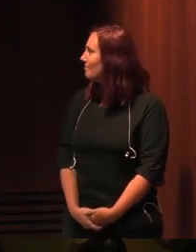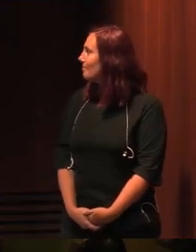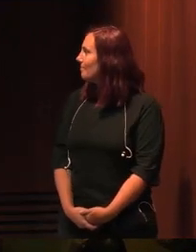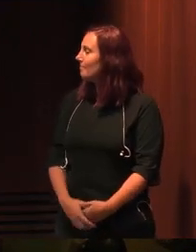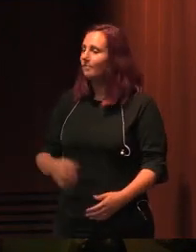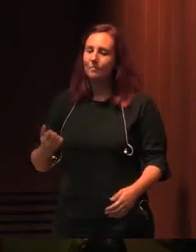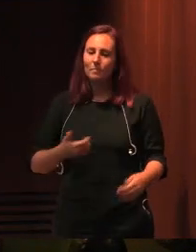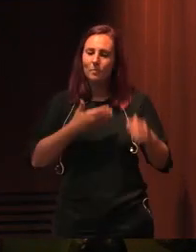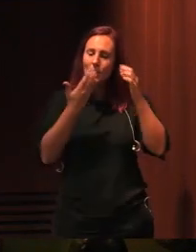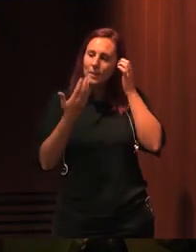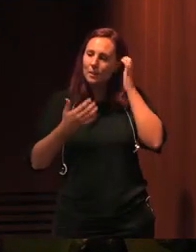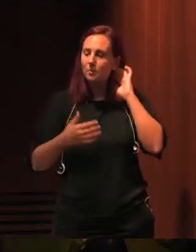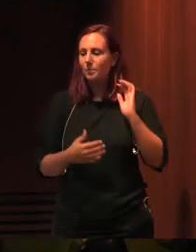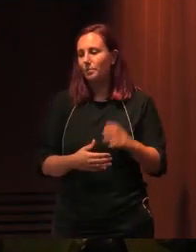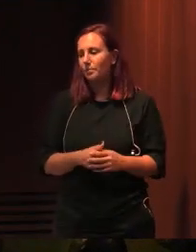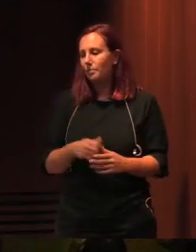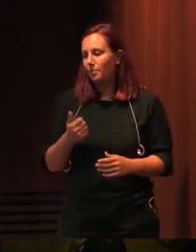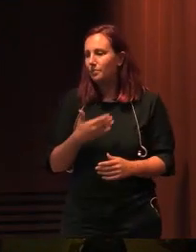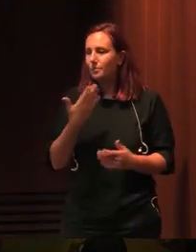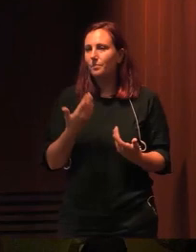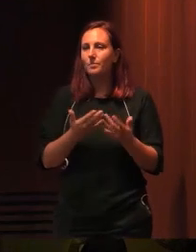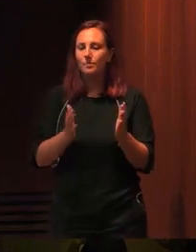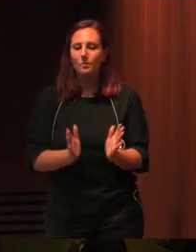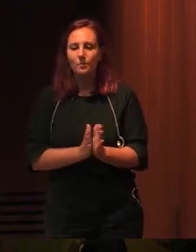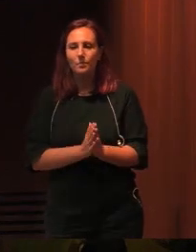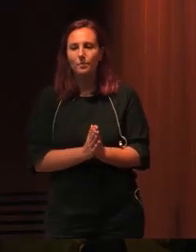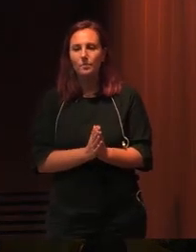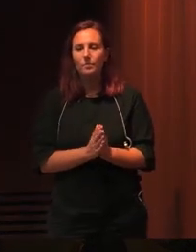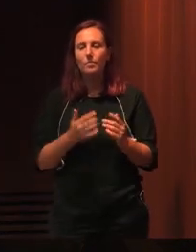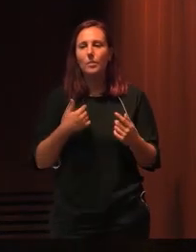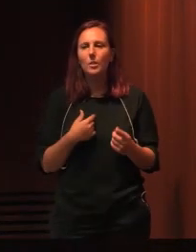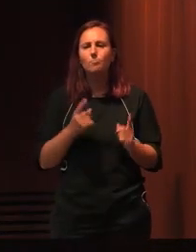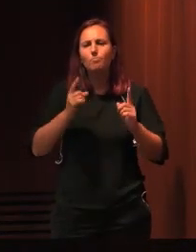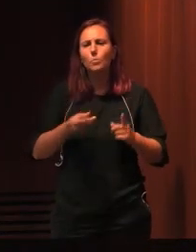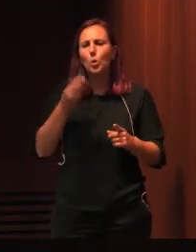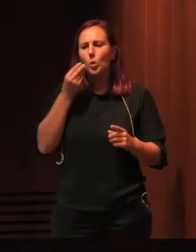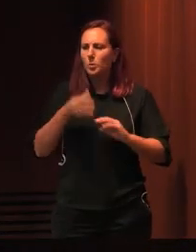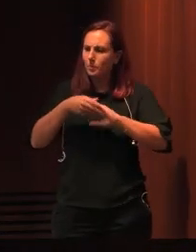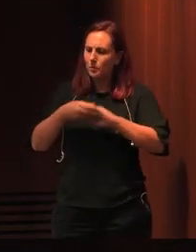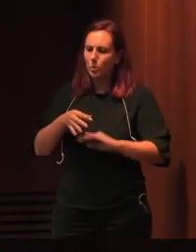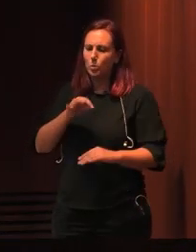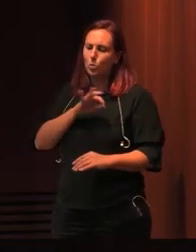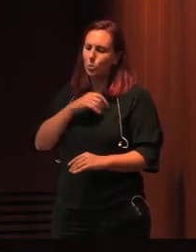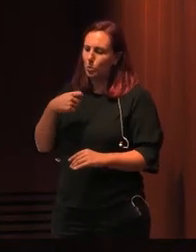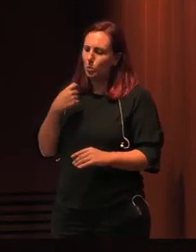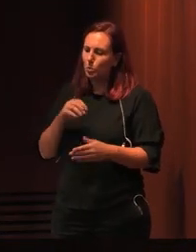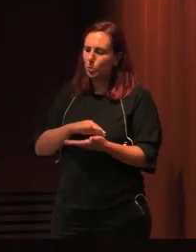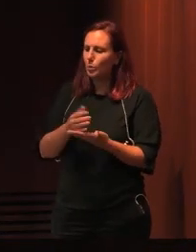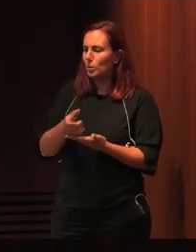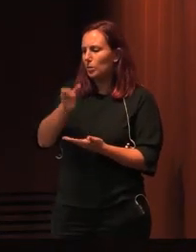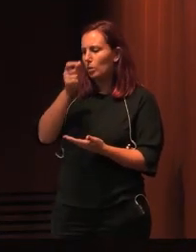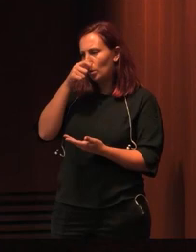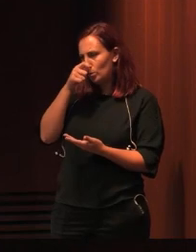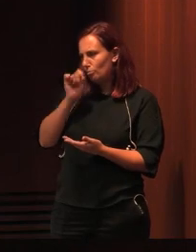Bom dia. Bom dia a todos. Começo por cumprimentar o Sr. Presidente da Fundação Carlos